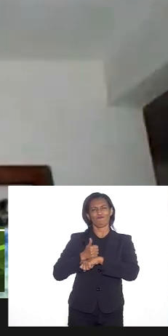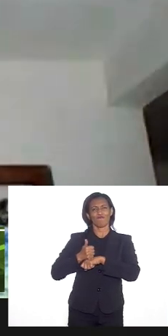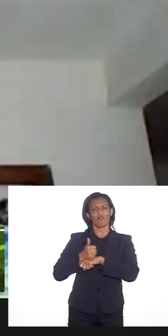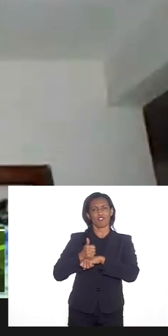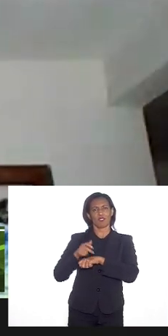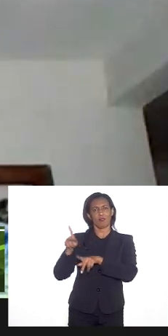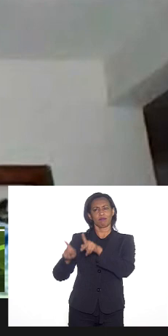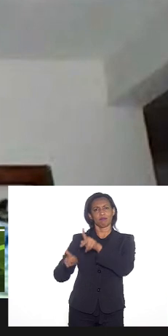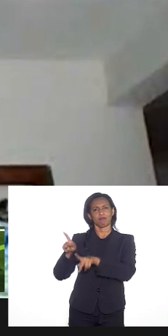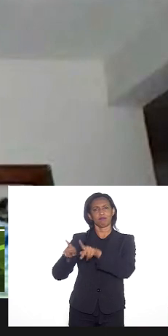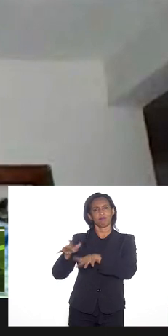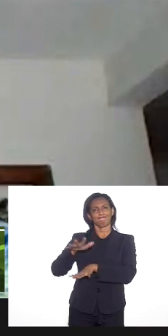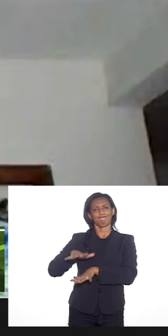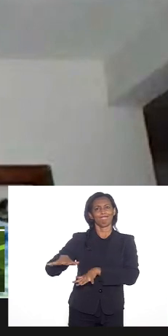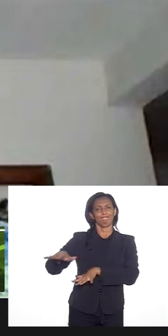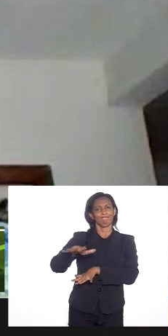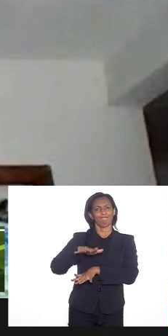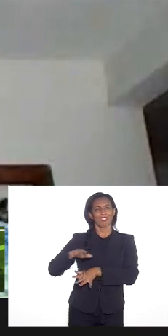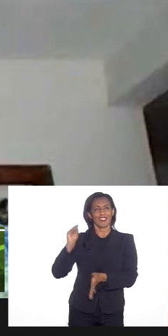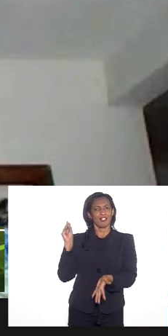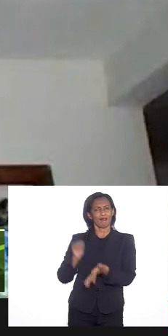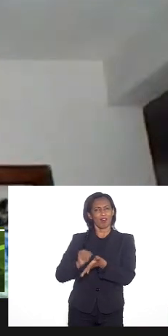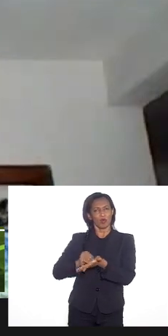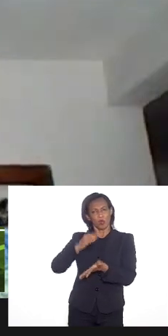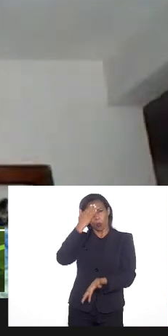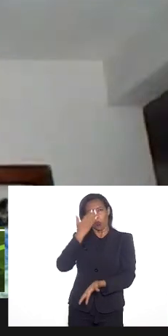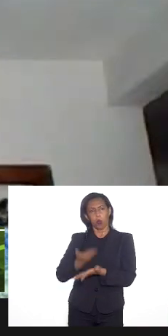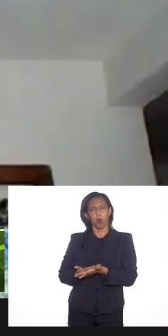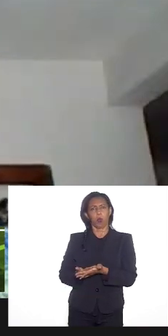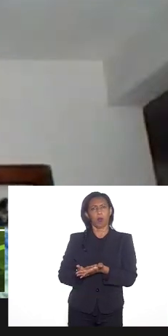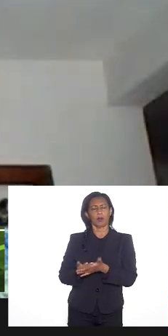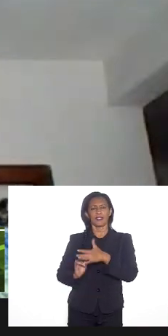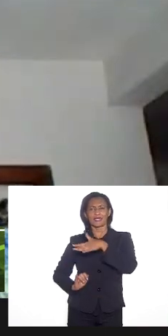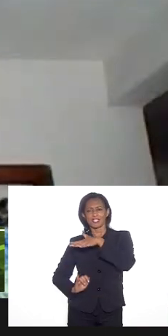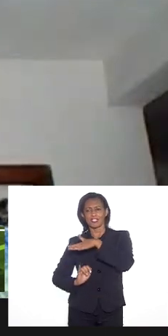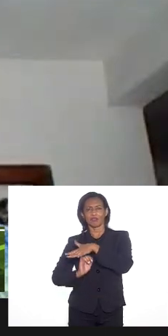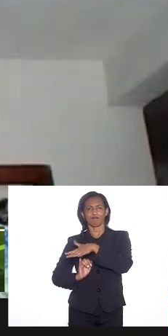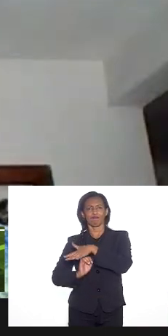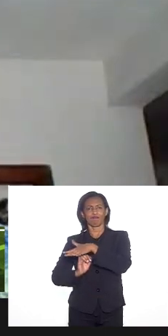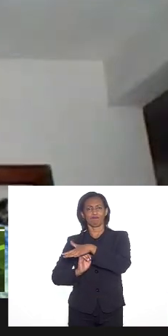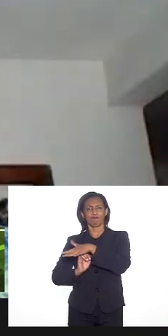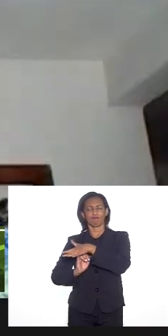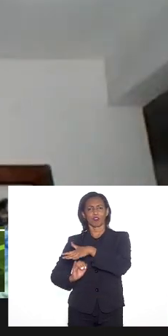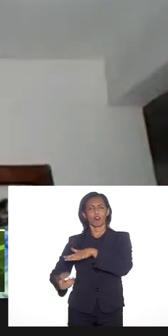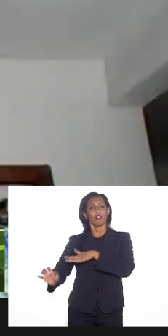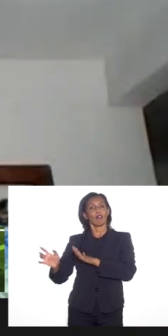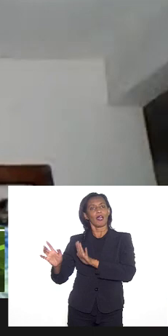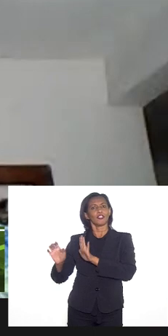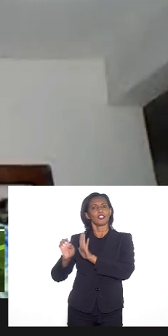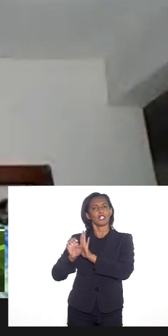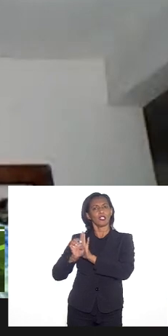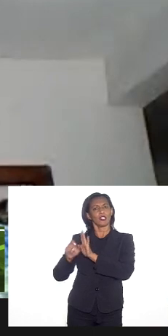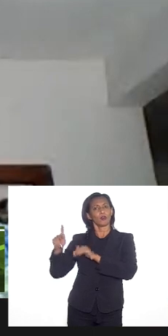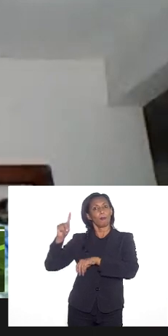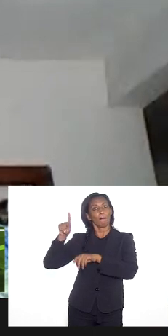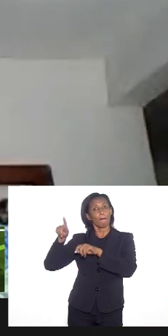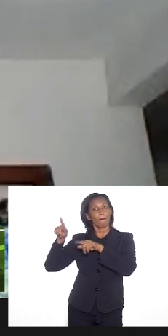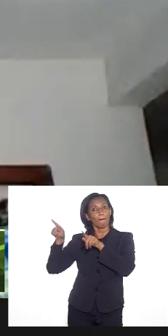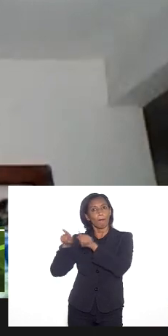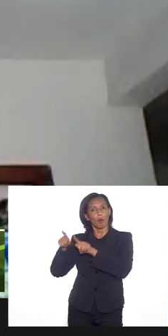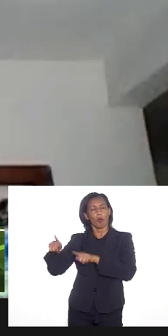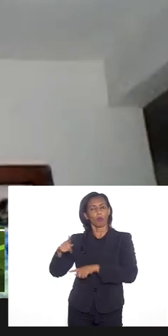essa essa não confiabilidade nas instituições estatais nas instituições